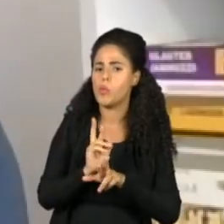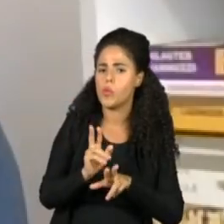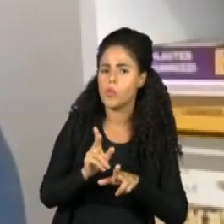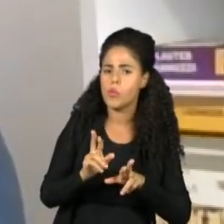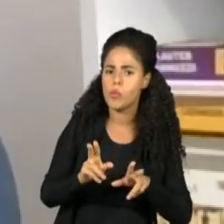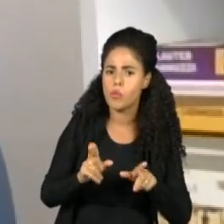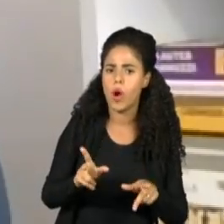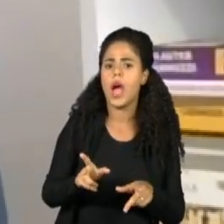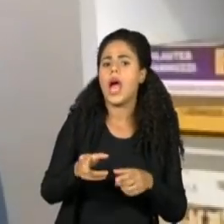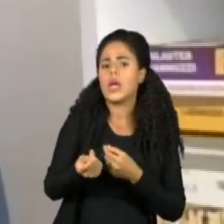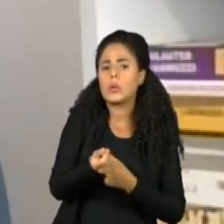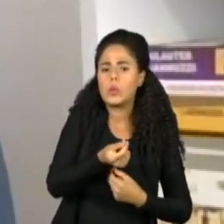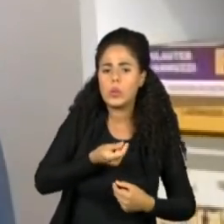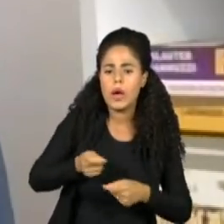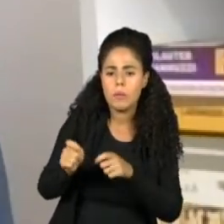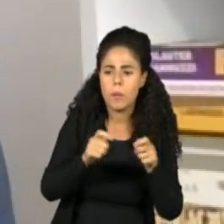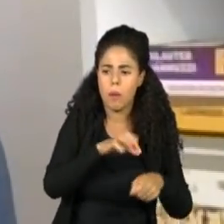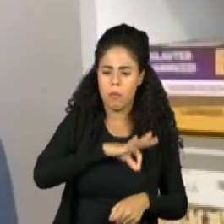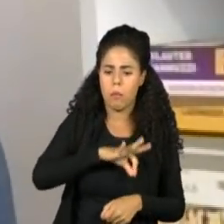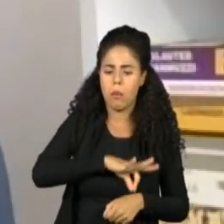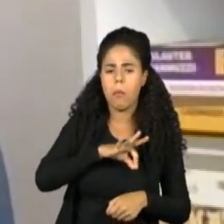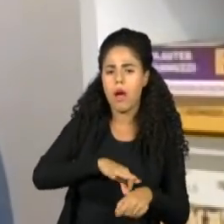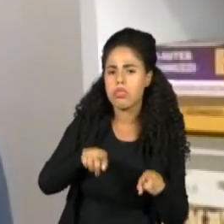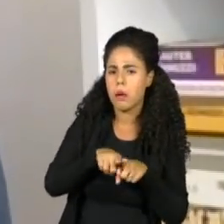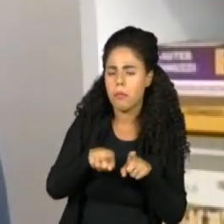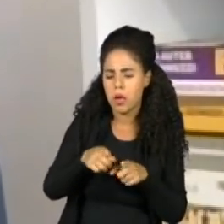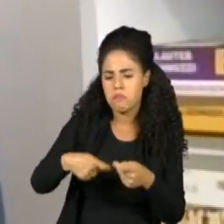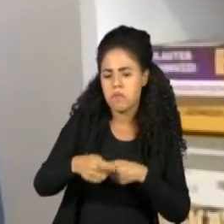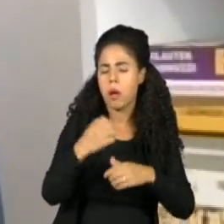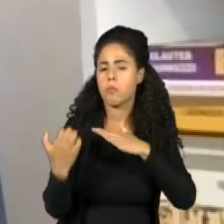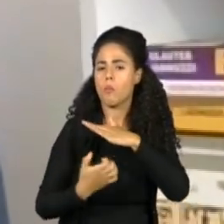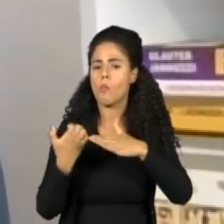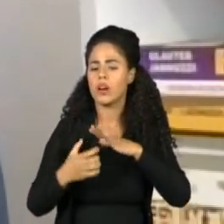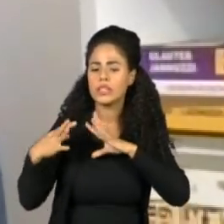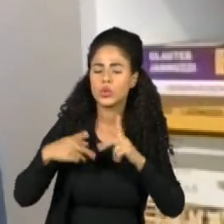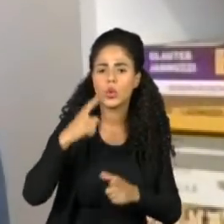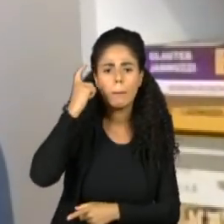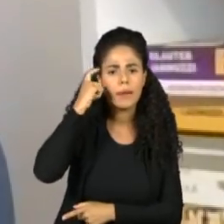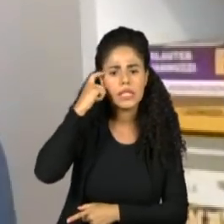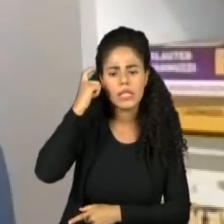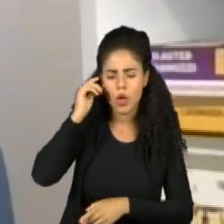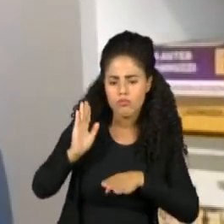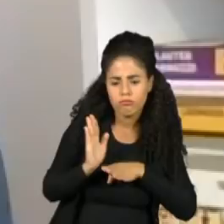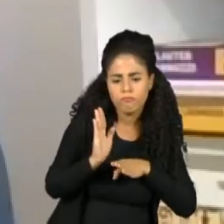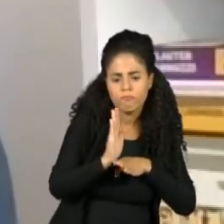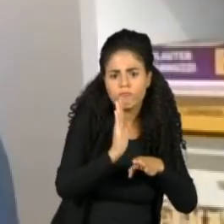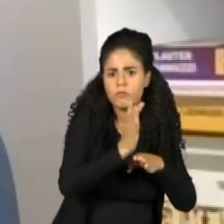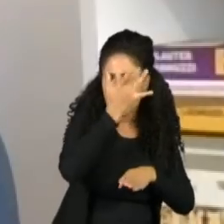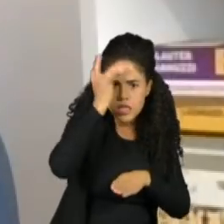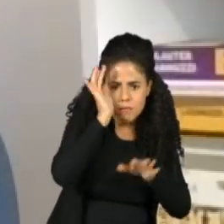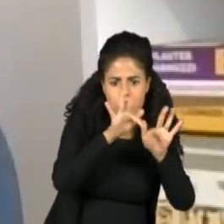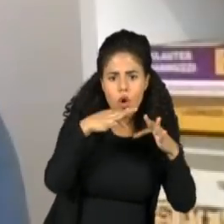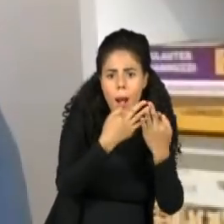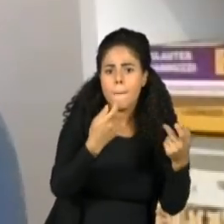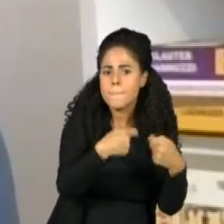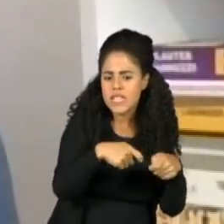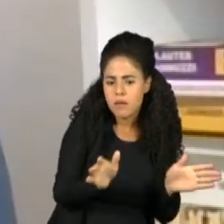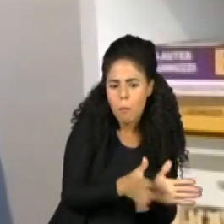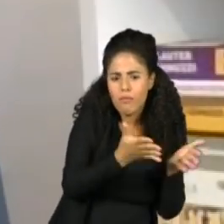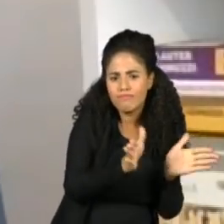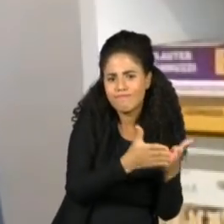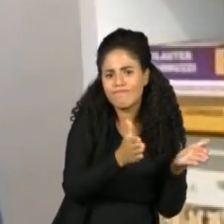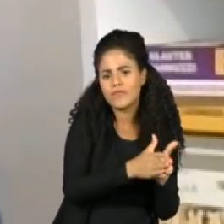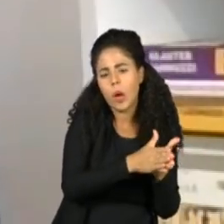capacitação financeira, capacitação de empreendedorismo. Tudo isso pensando em resgatar essas pessoas da situação de